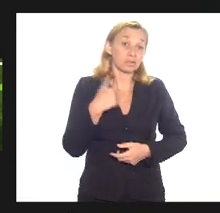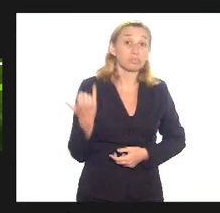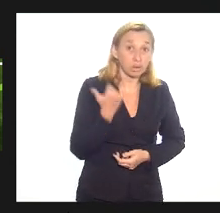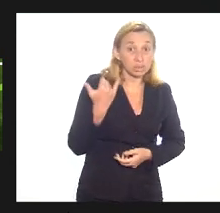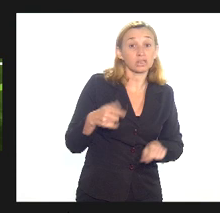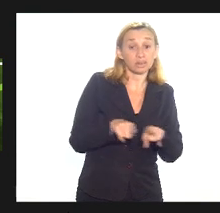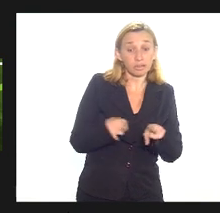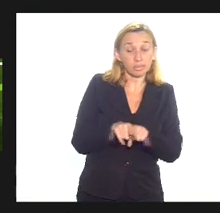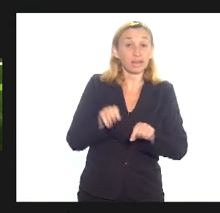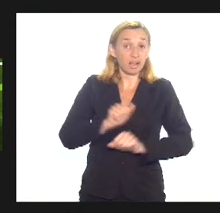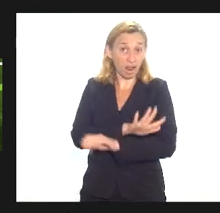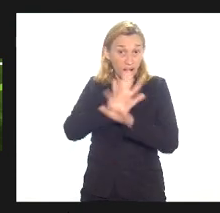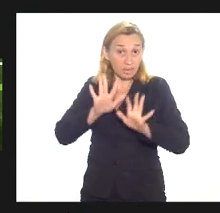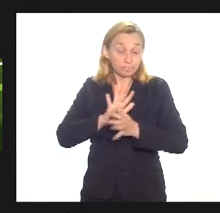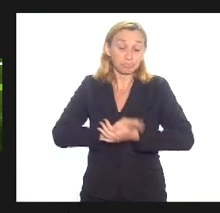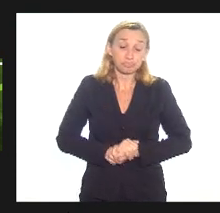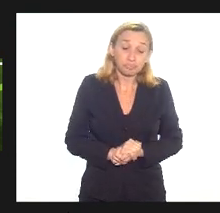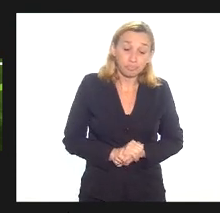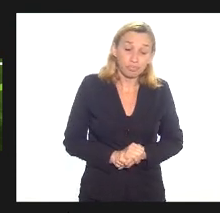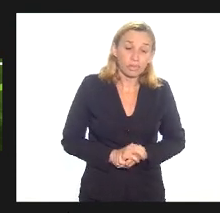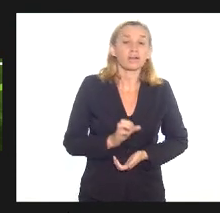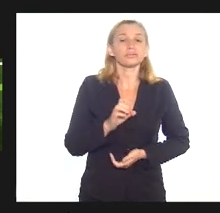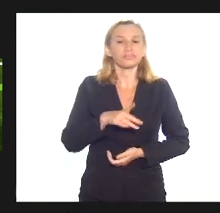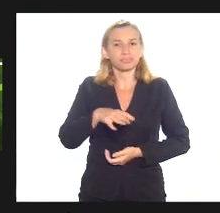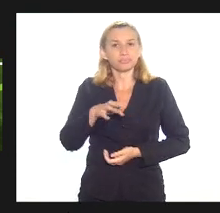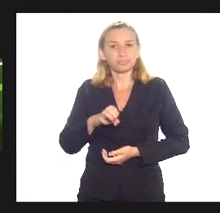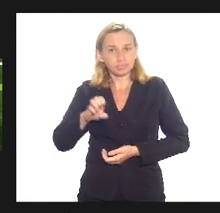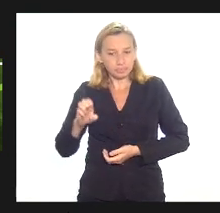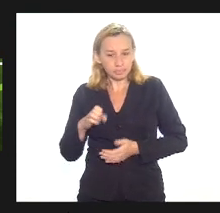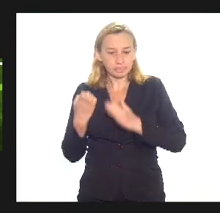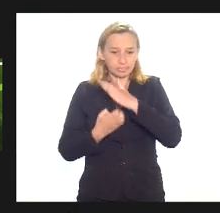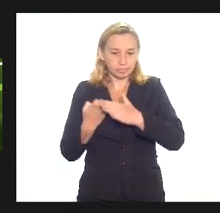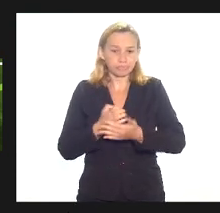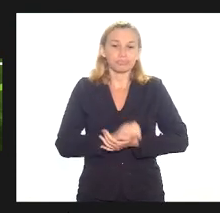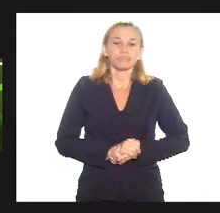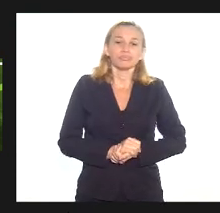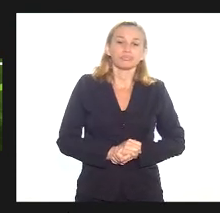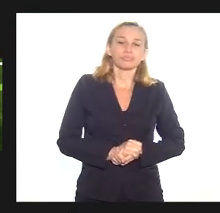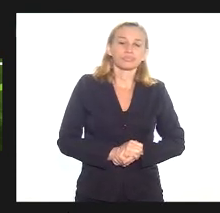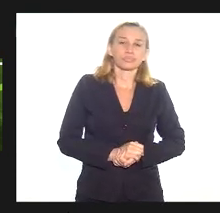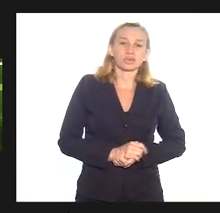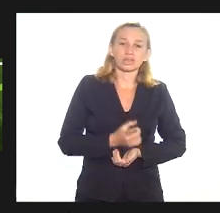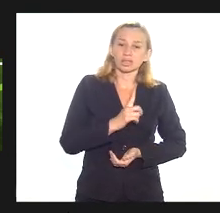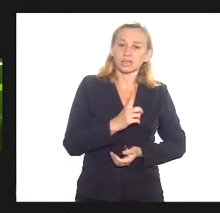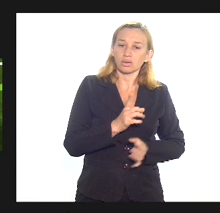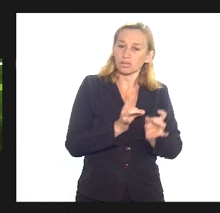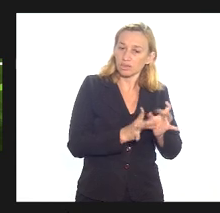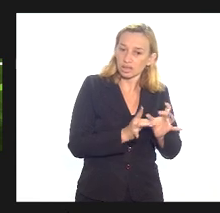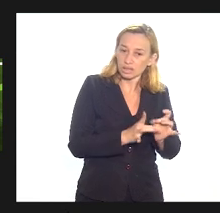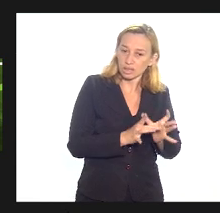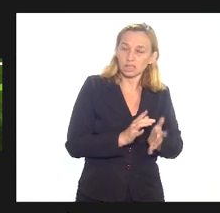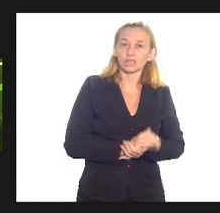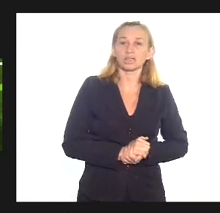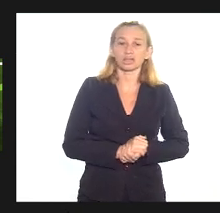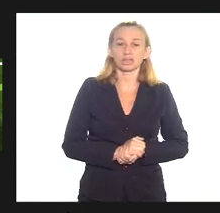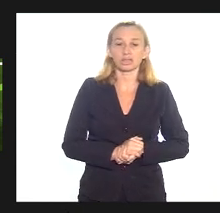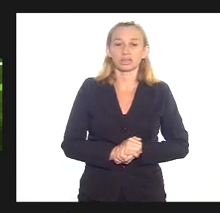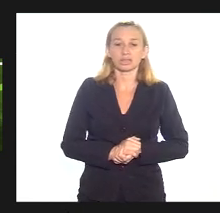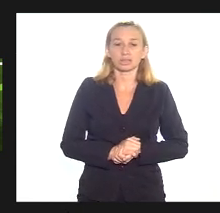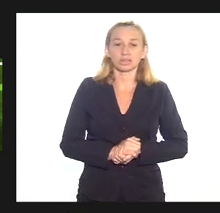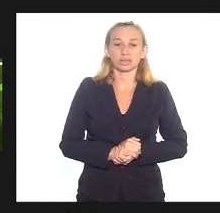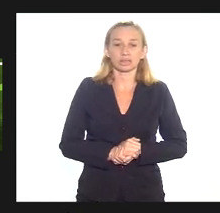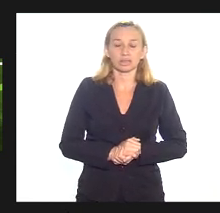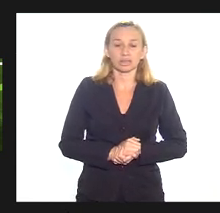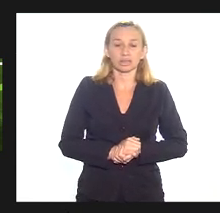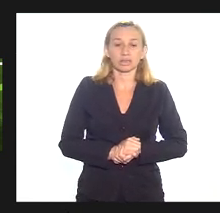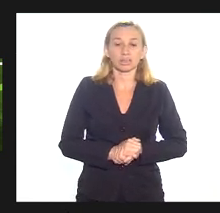importante deixar claro a CEDAI caso não seja privatizada não se tenha concessão ela daqui